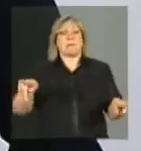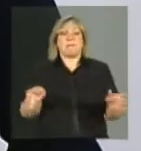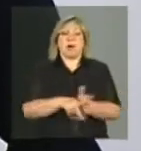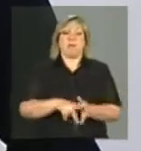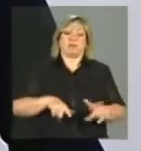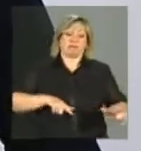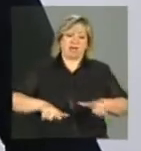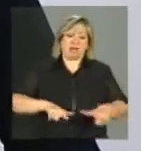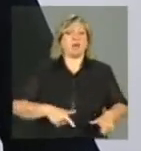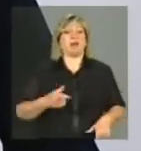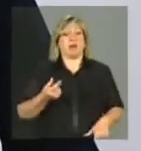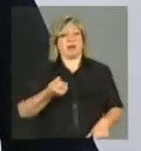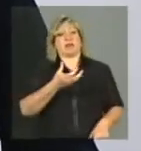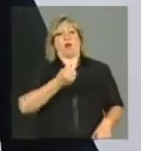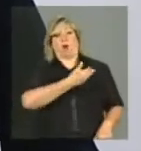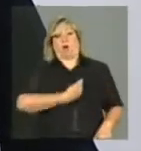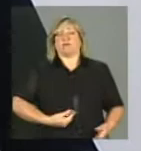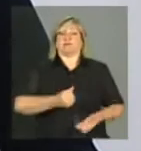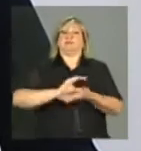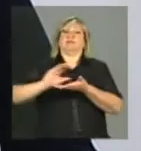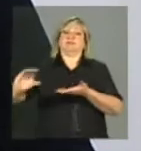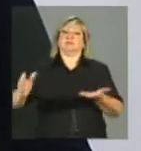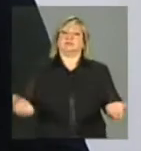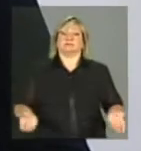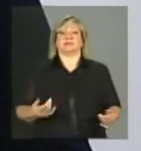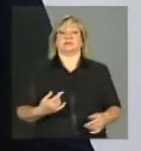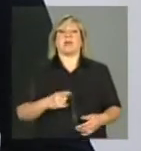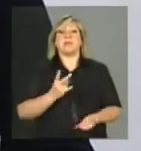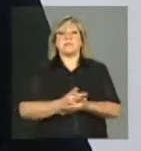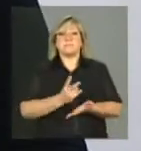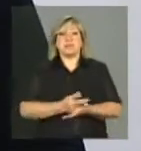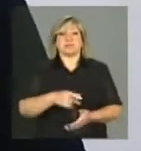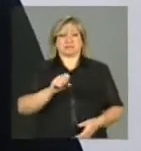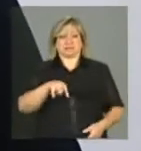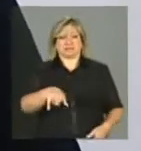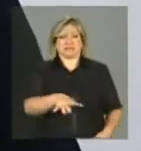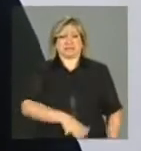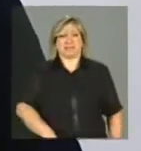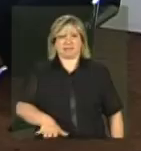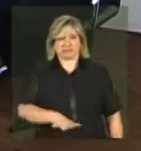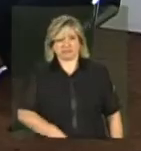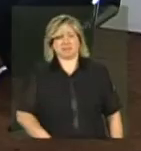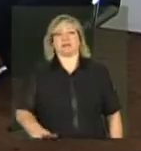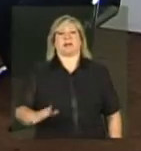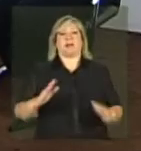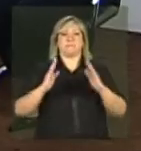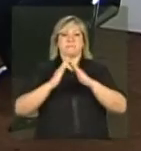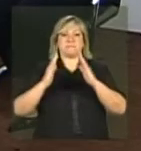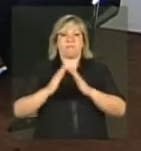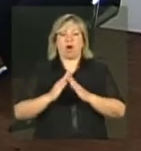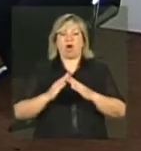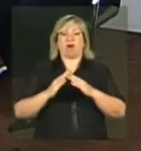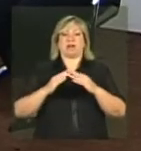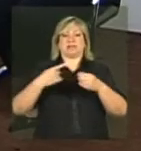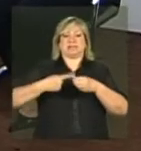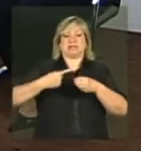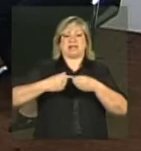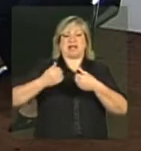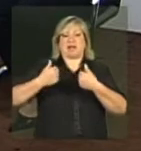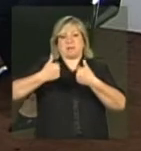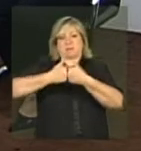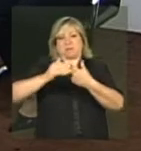Então, nesse caso, mesmo que a criança esteja, tenha domicílio numa cidade vizinha, ela deve ser